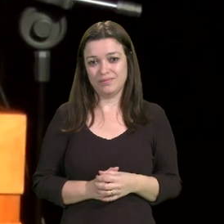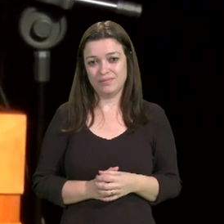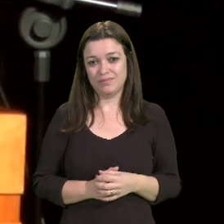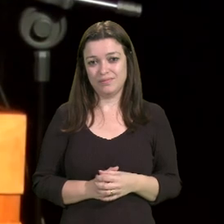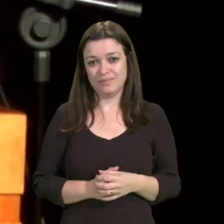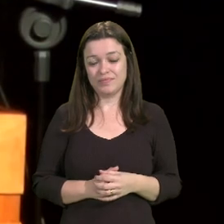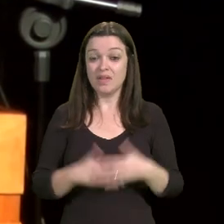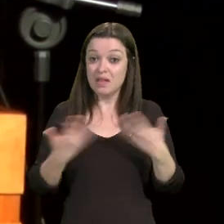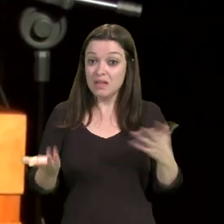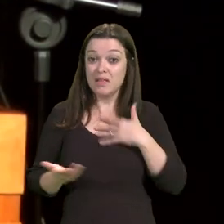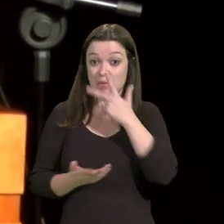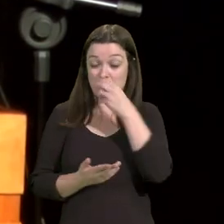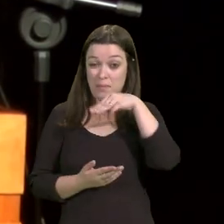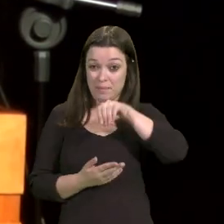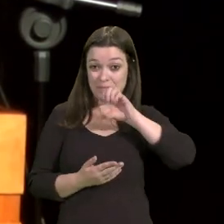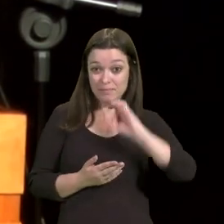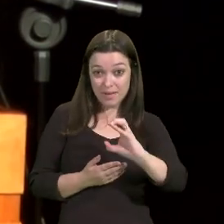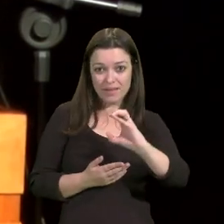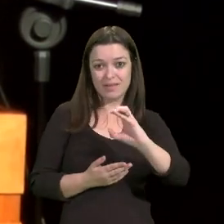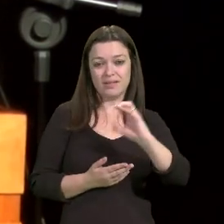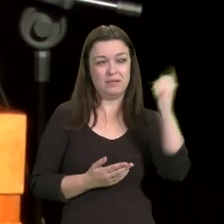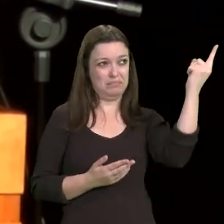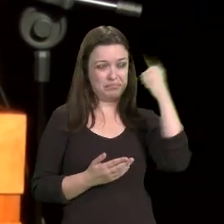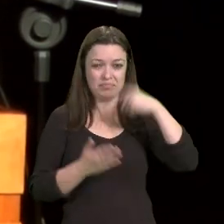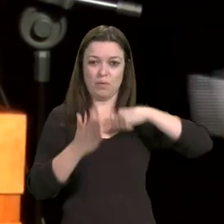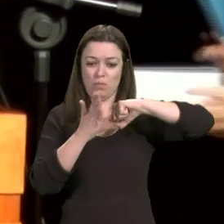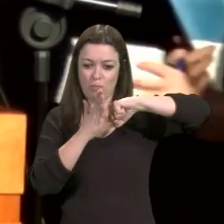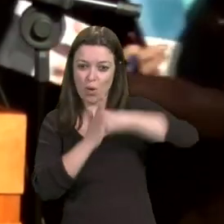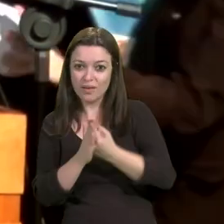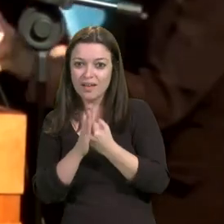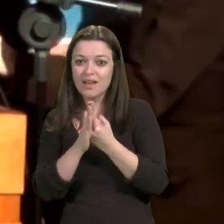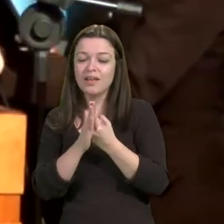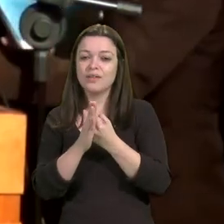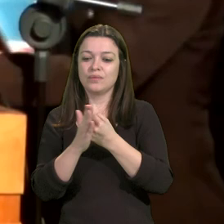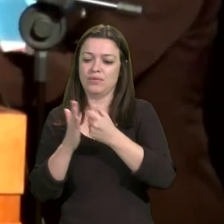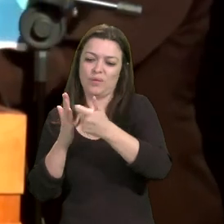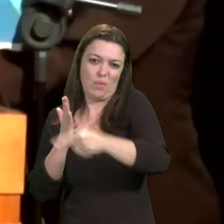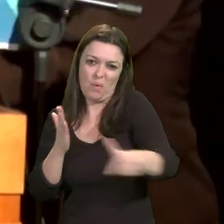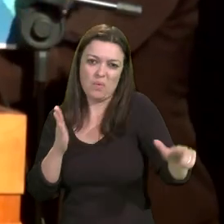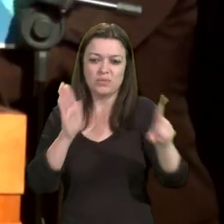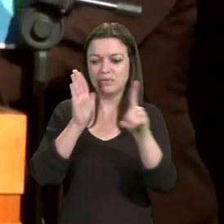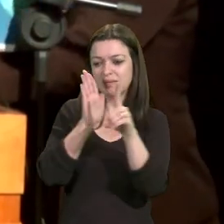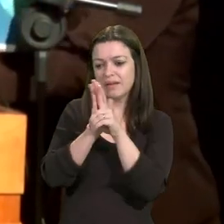Esse bloqueio que foi feito e as demais medidas